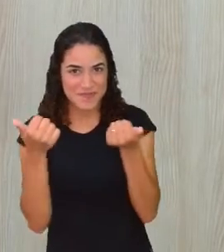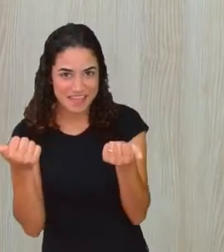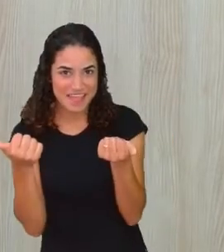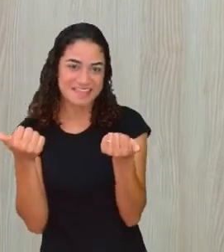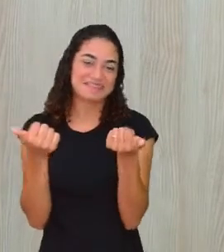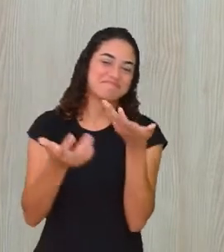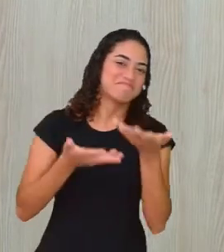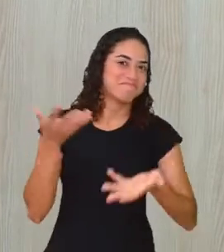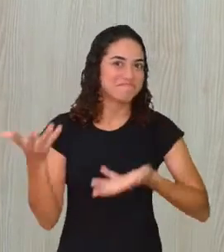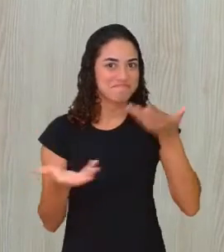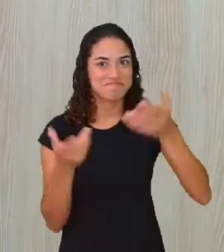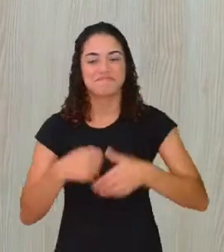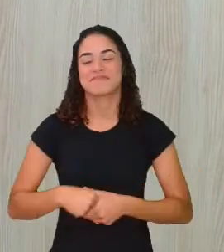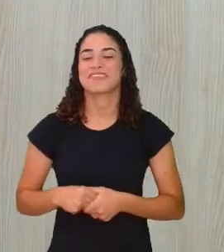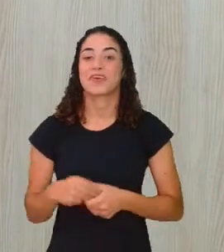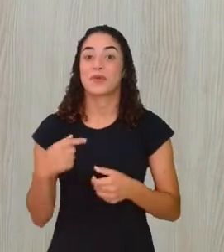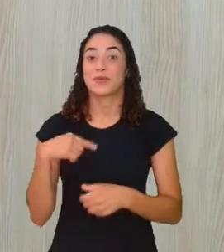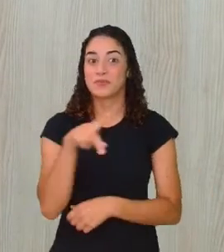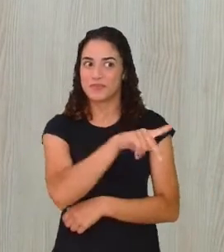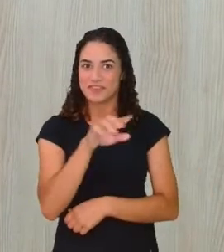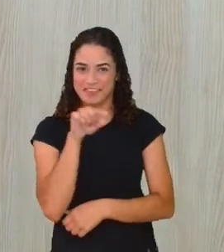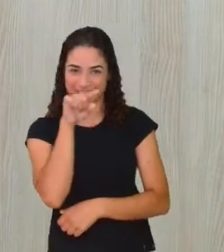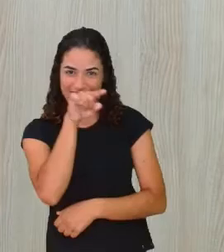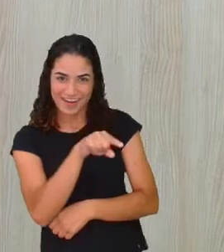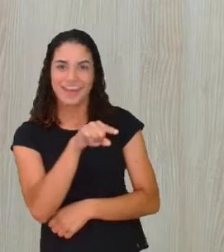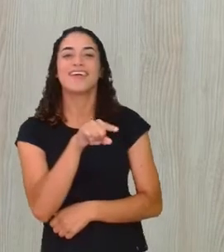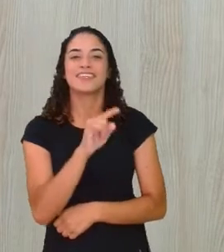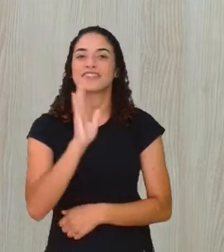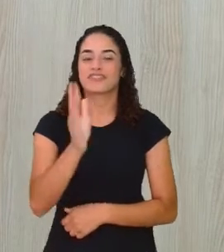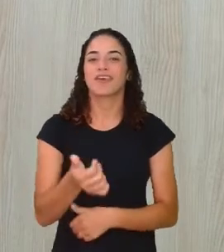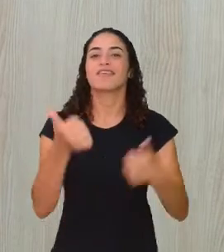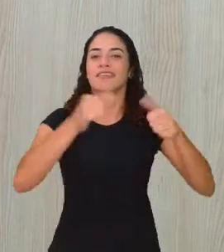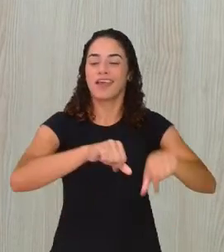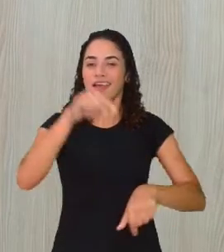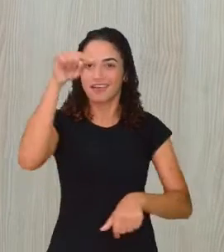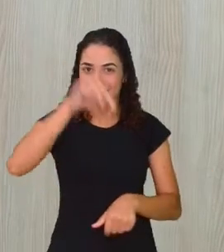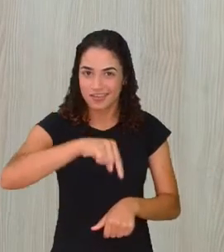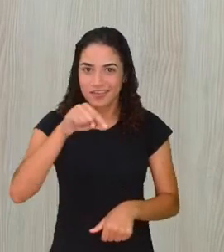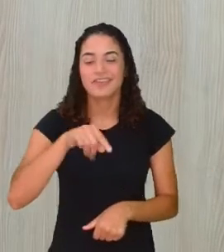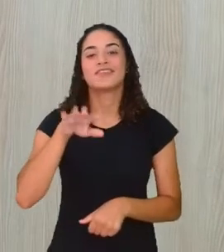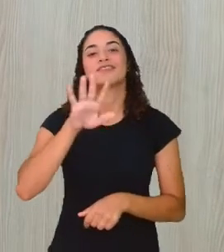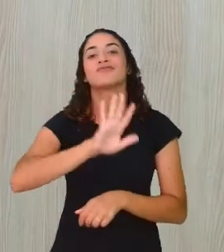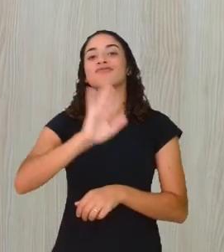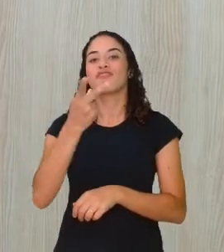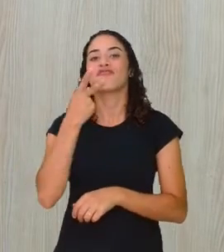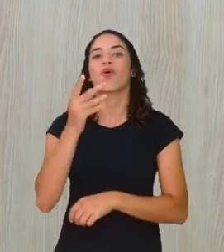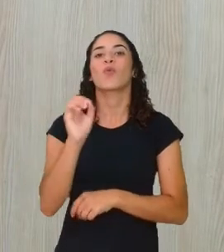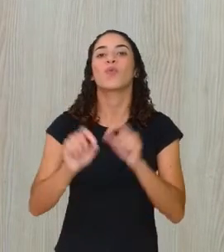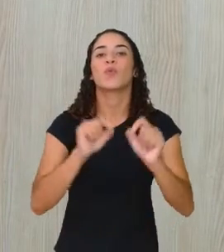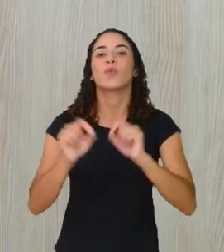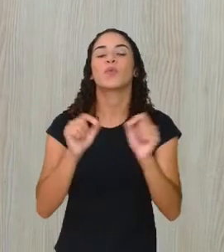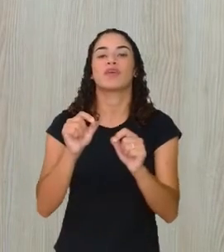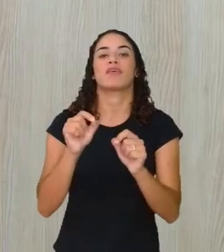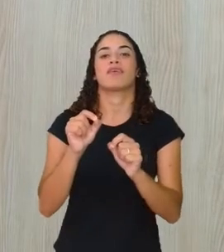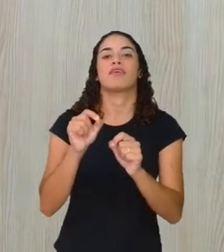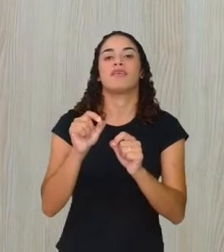muito bem. Professor Adriana Sabino já está aqui. Coisa boa! deu aqui um olá. Bem-vinda, Sabino. Como sempre, é um